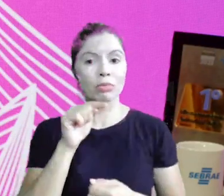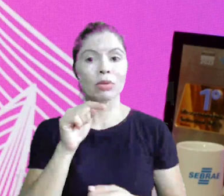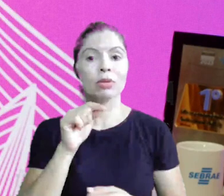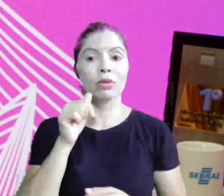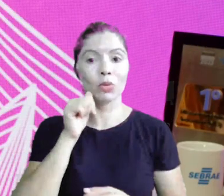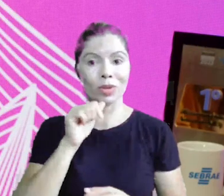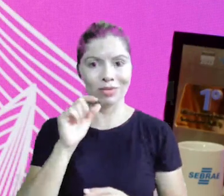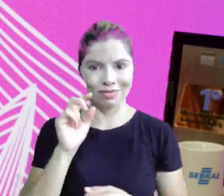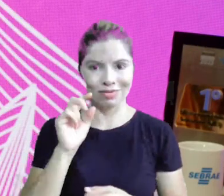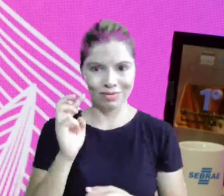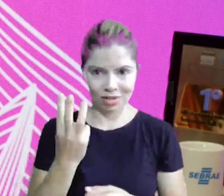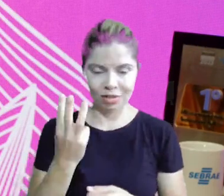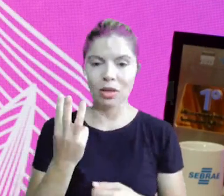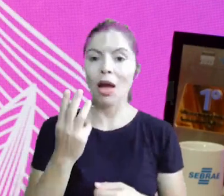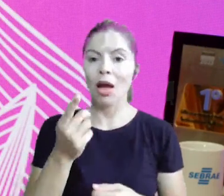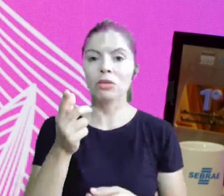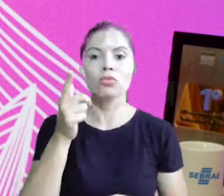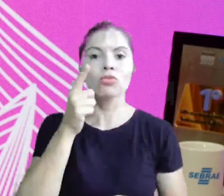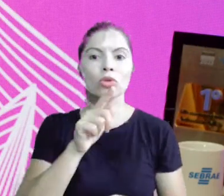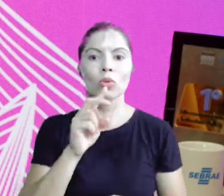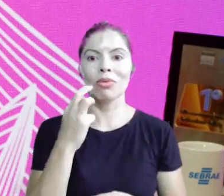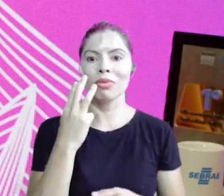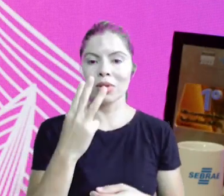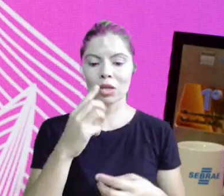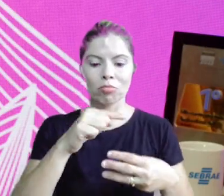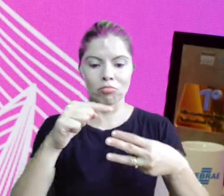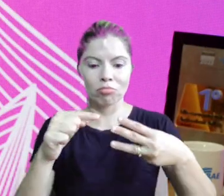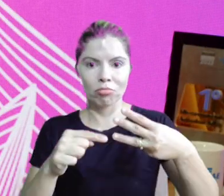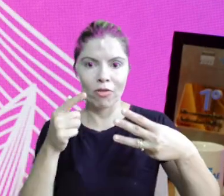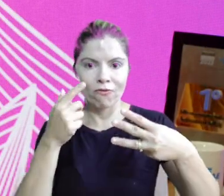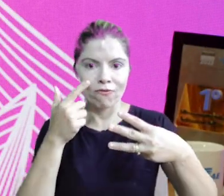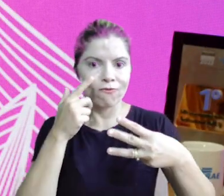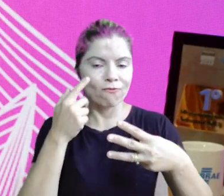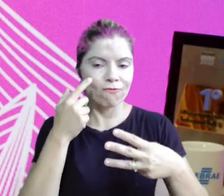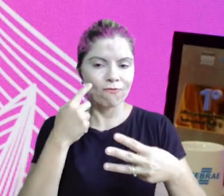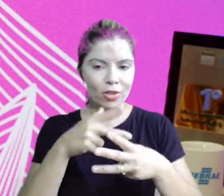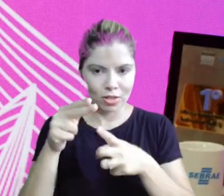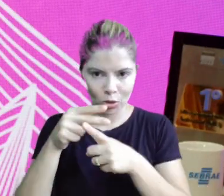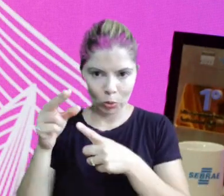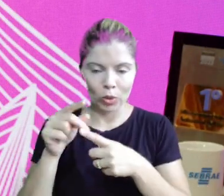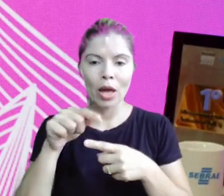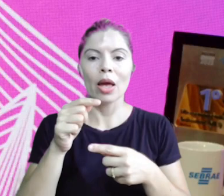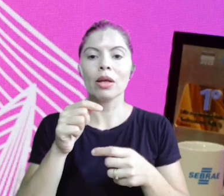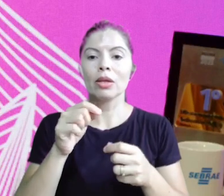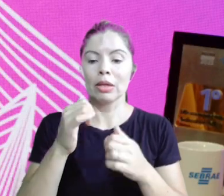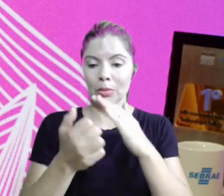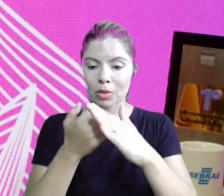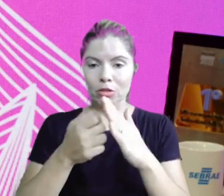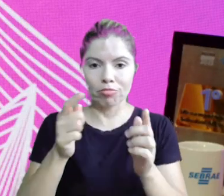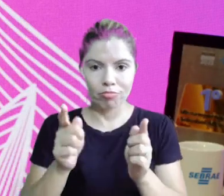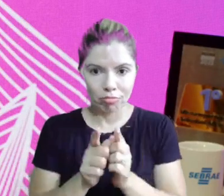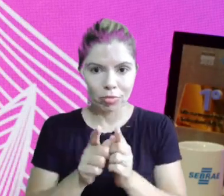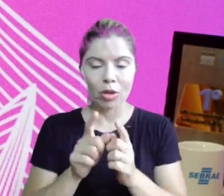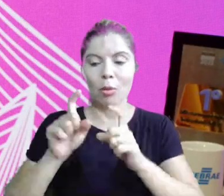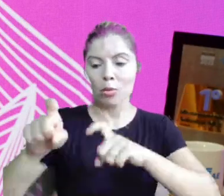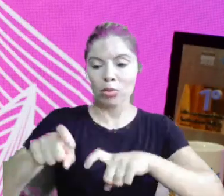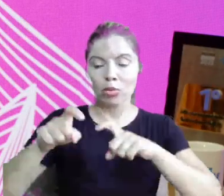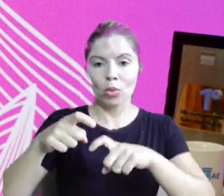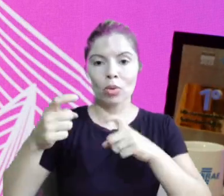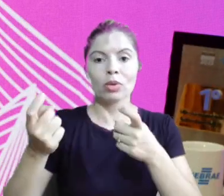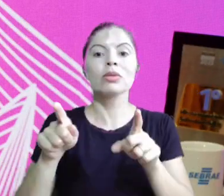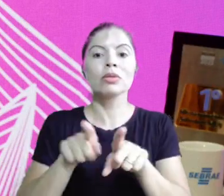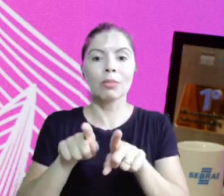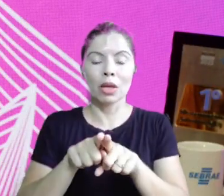aqui as ganhadoras de três categorias, que é pequenos negócios, produtora rural e